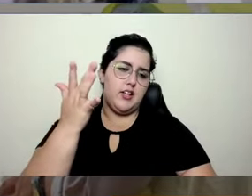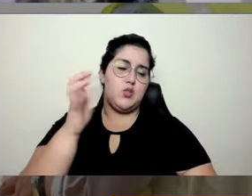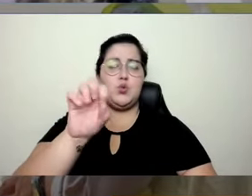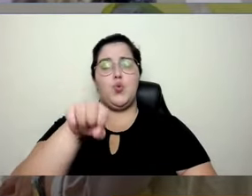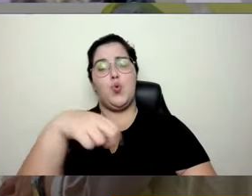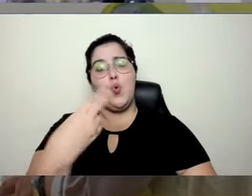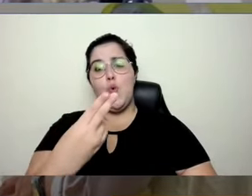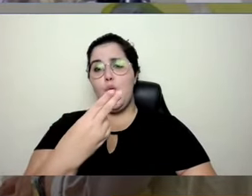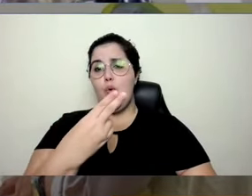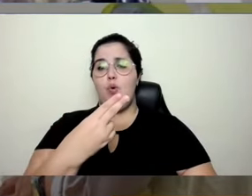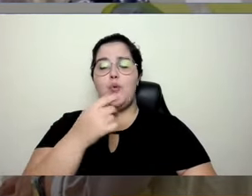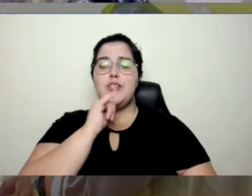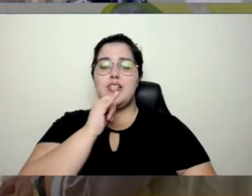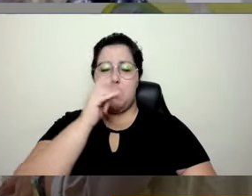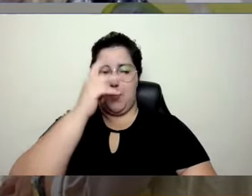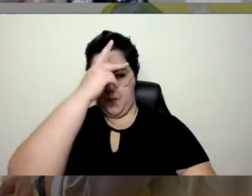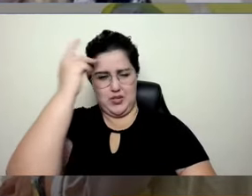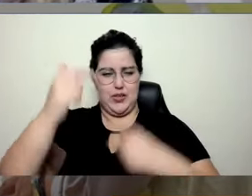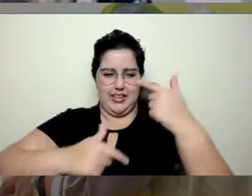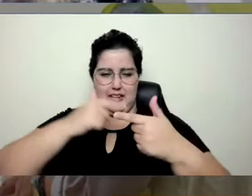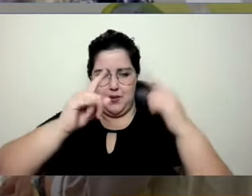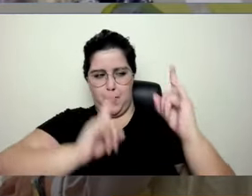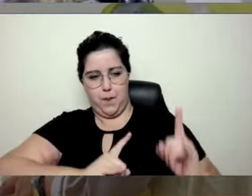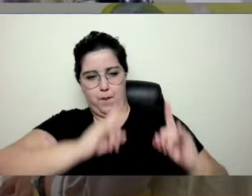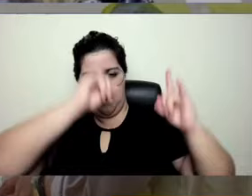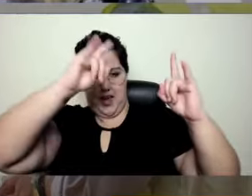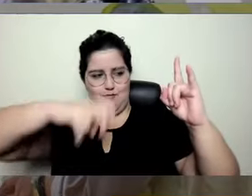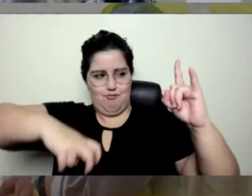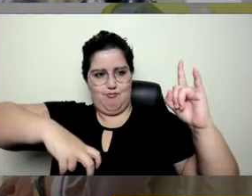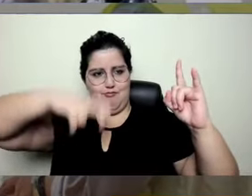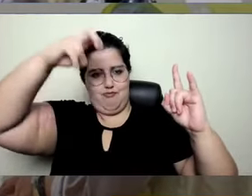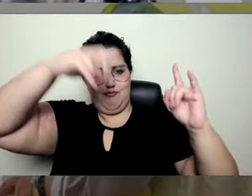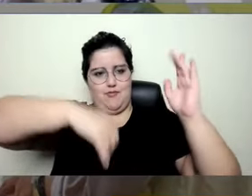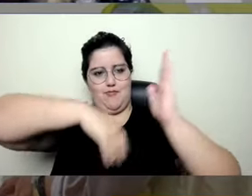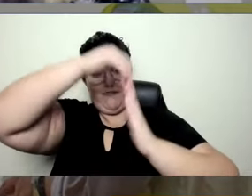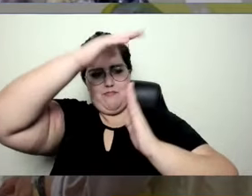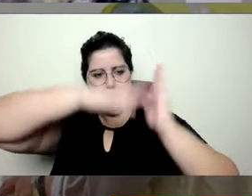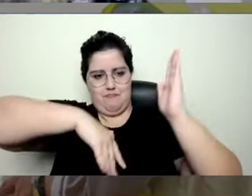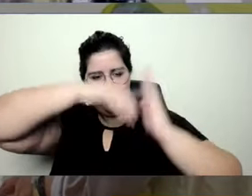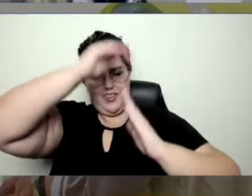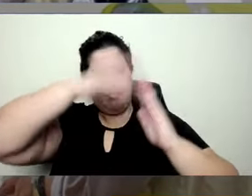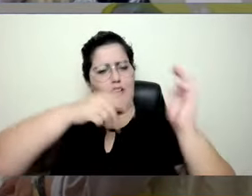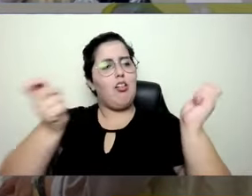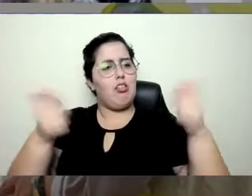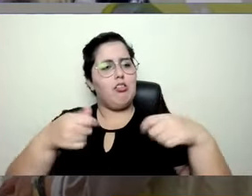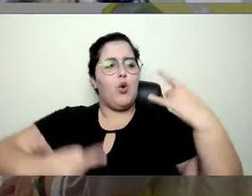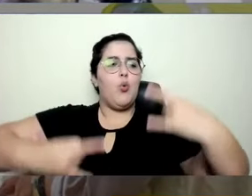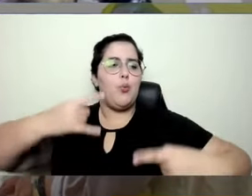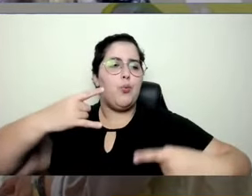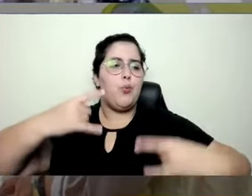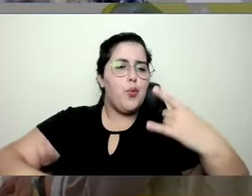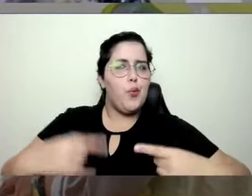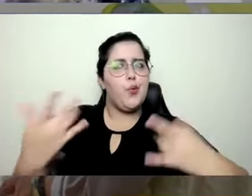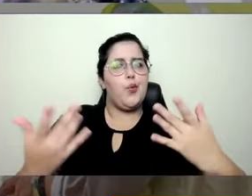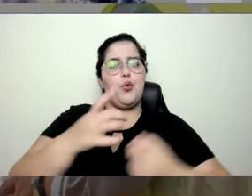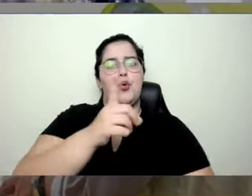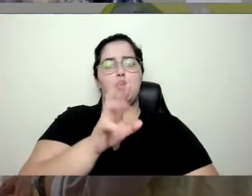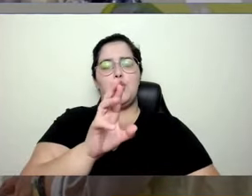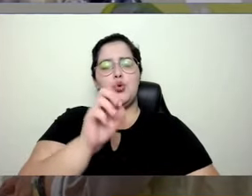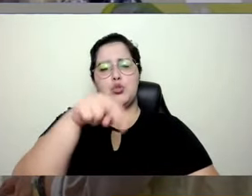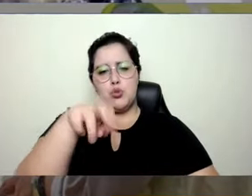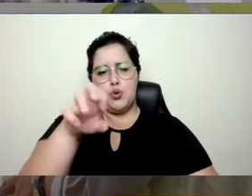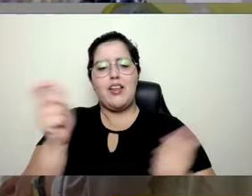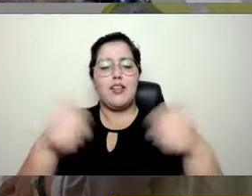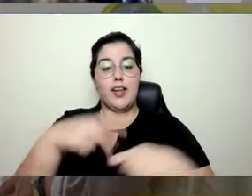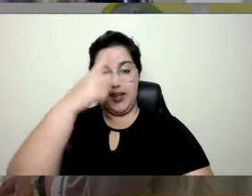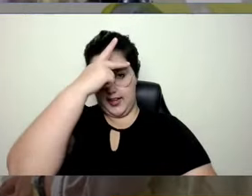trabalho em altura, pintura de fachada, um drone, um robô, porque aí permanece com a pessoa